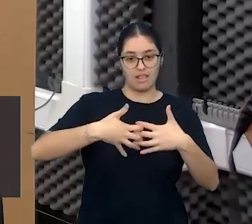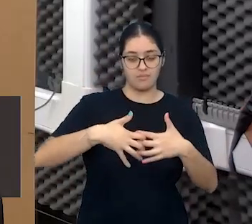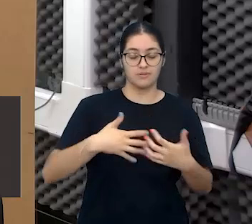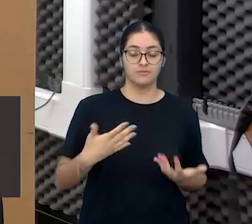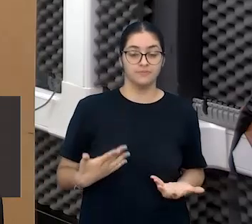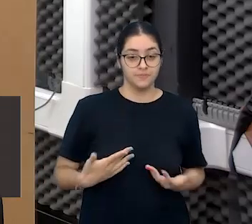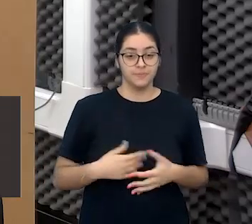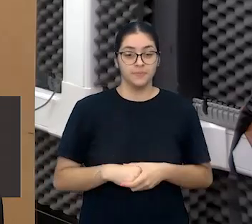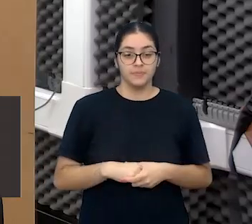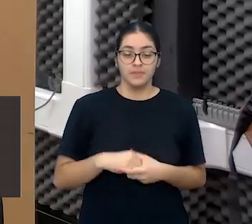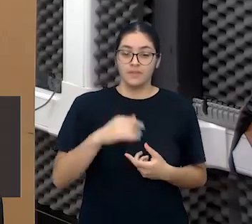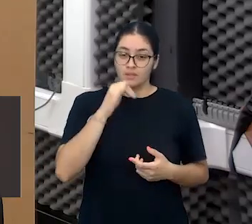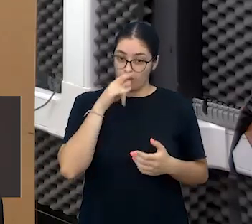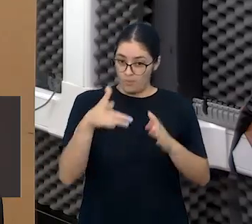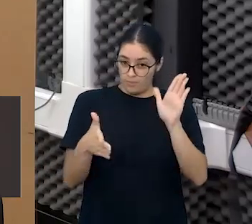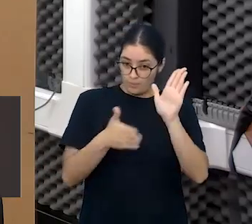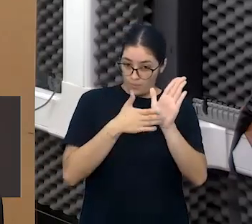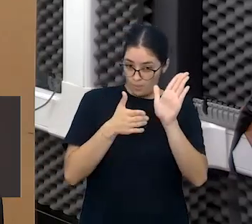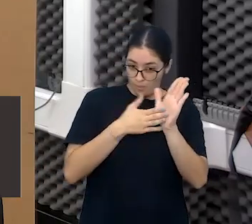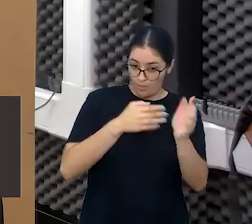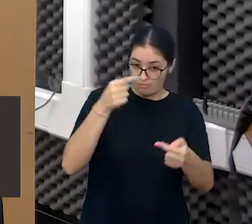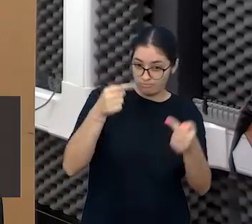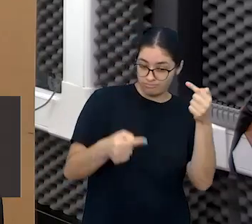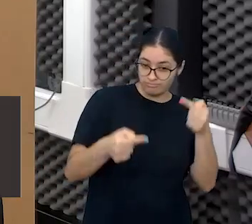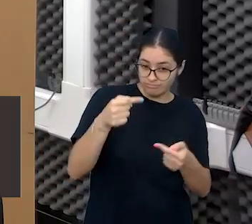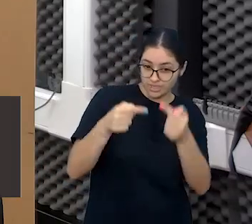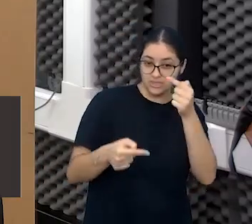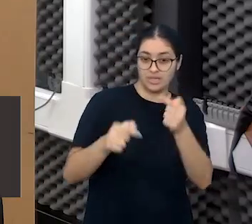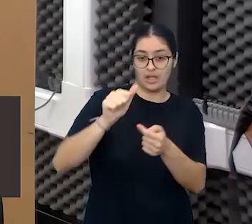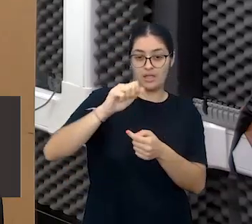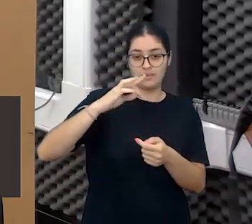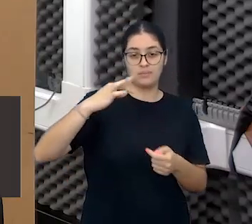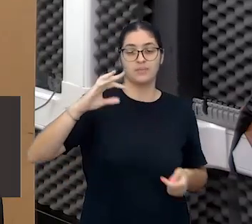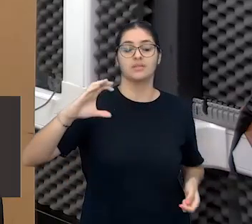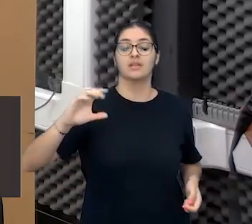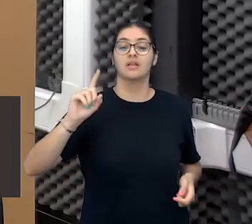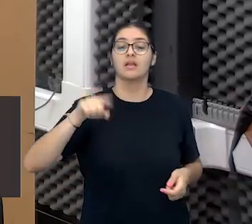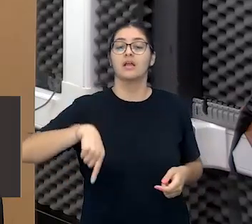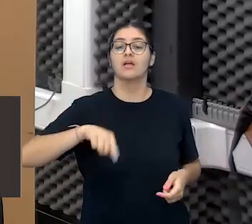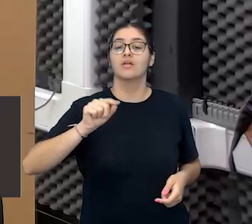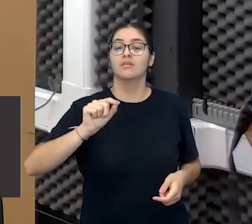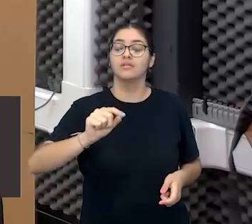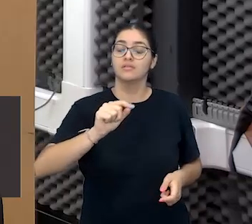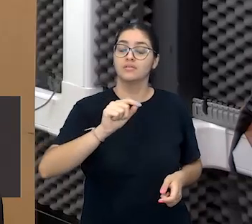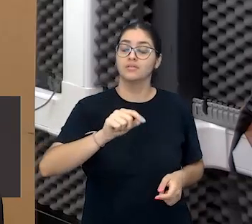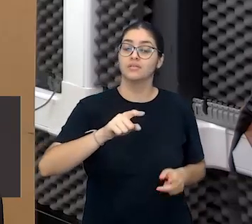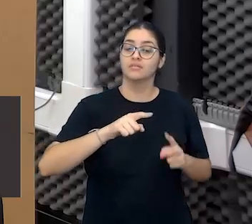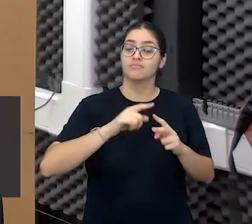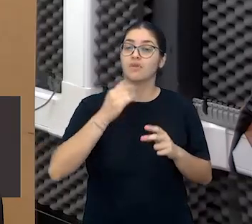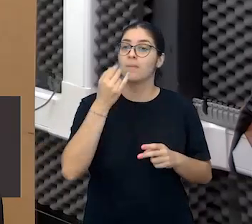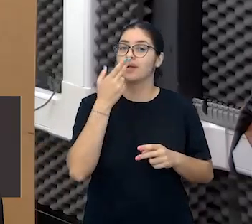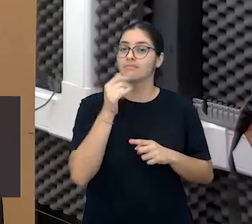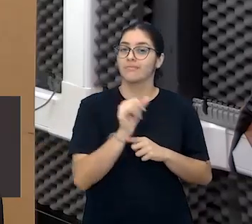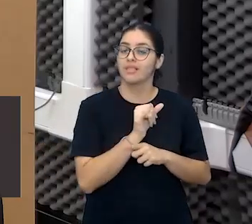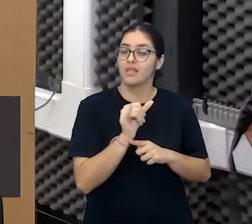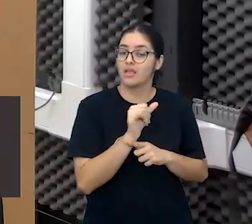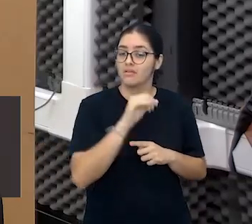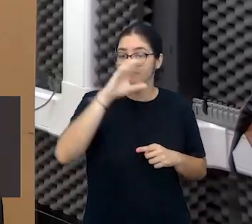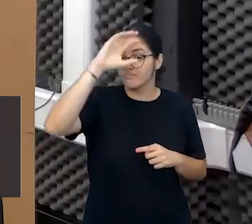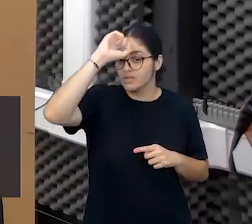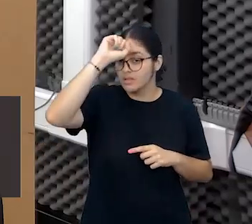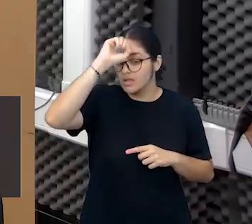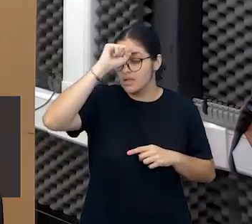gente trouxe a proposta de discutir a TPC, de avaliação, que é um instrumento de gestão, um instrumento de acompanhamento de um